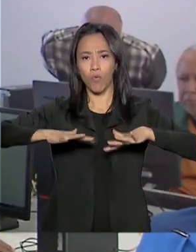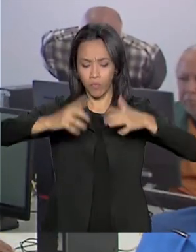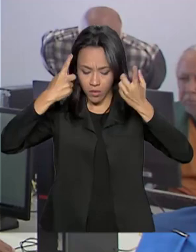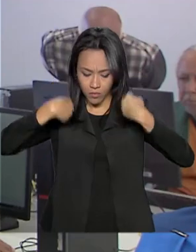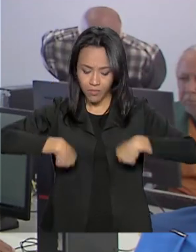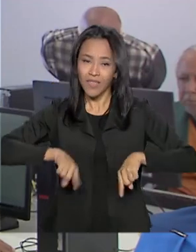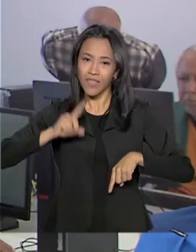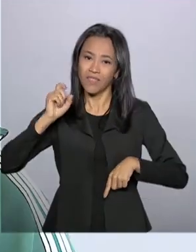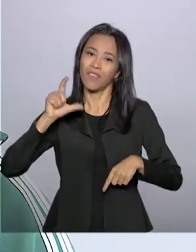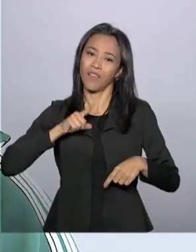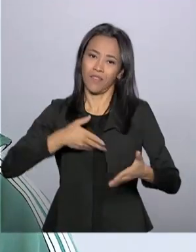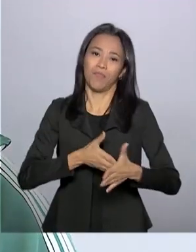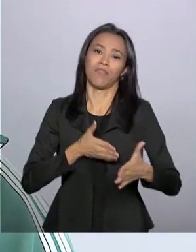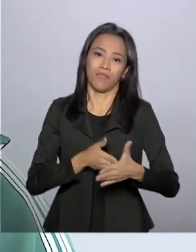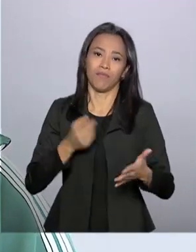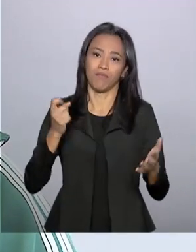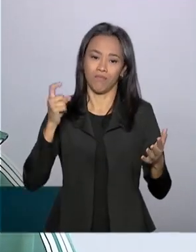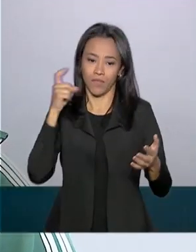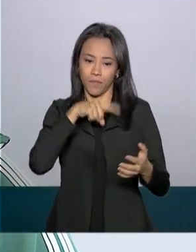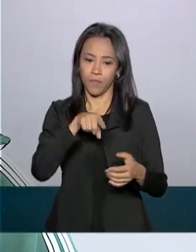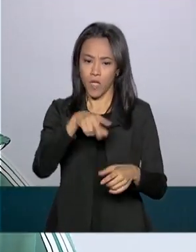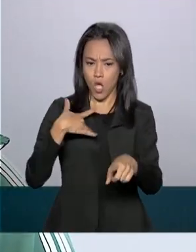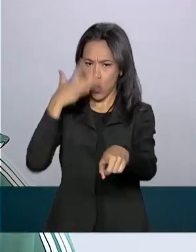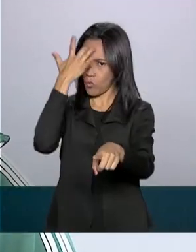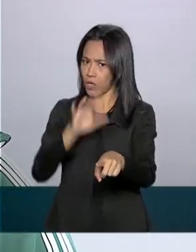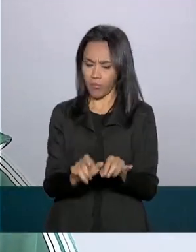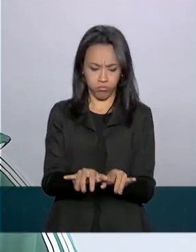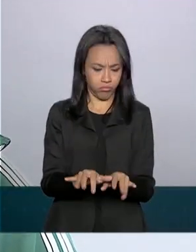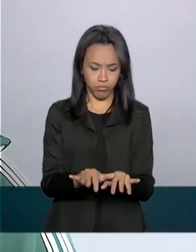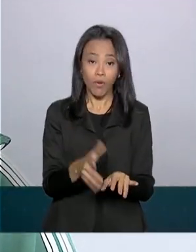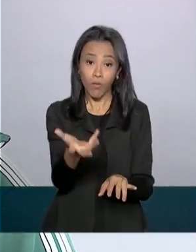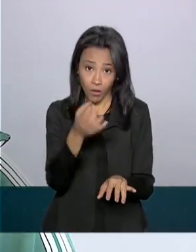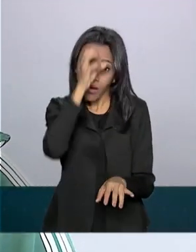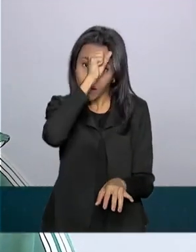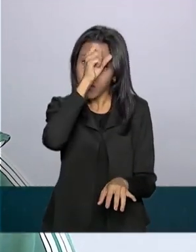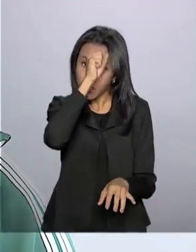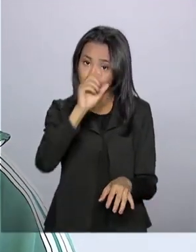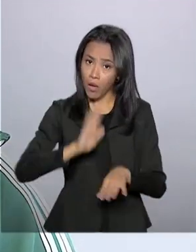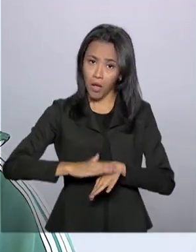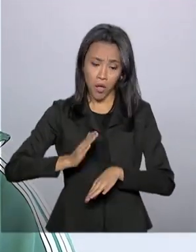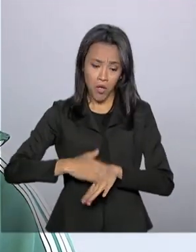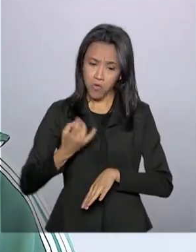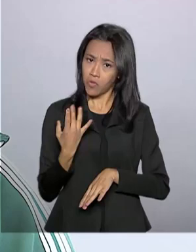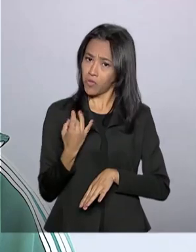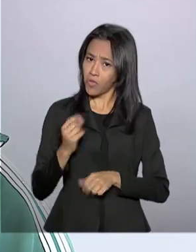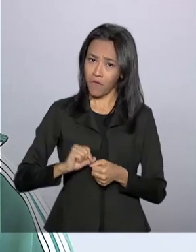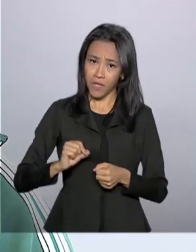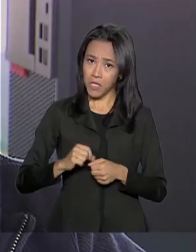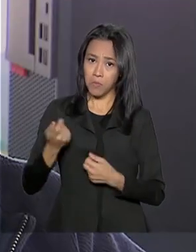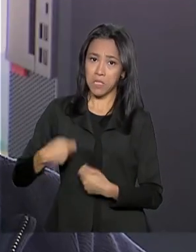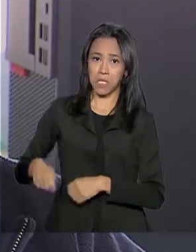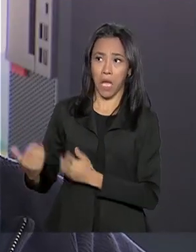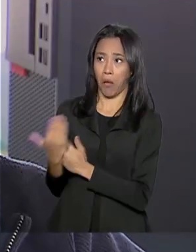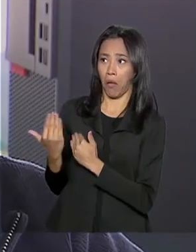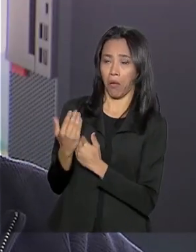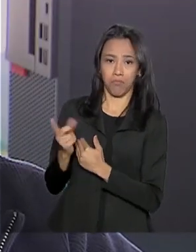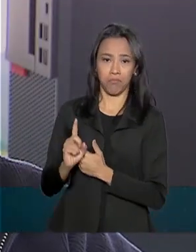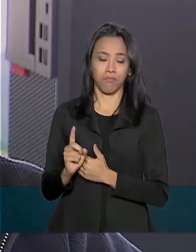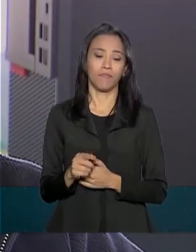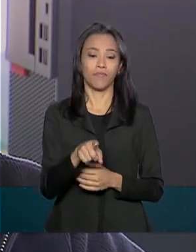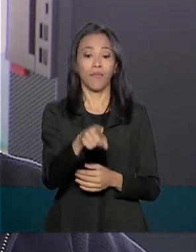uma grande dificuldade já. Eu não sei mexer em computador, então eu quero aprender para fazer as minhas coisas independente dos outros. Mandar uma